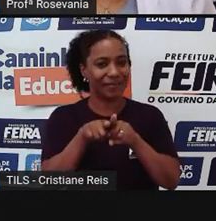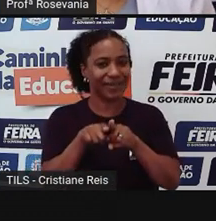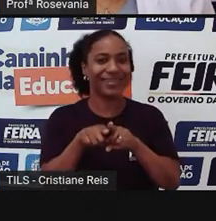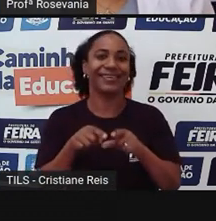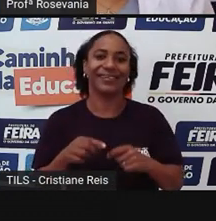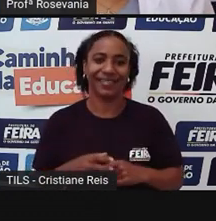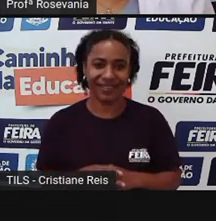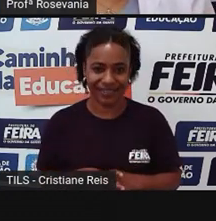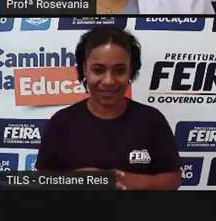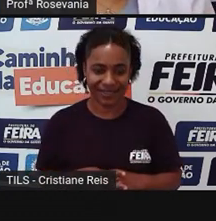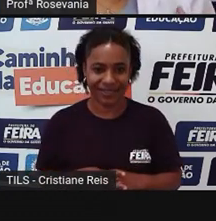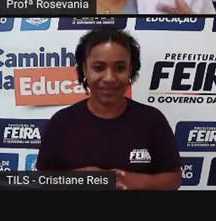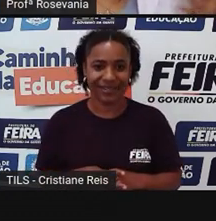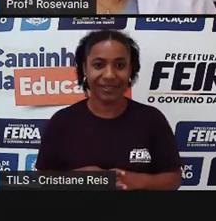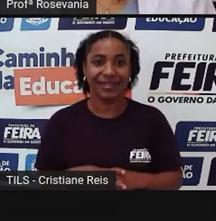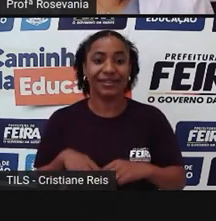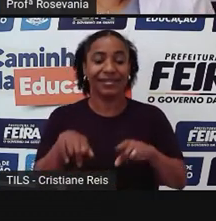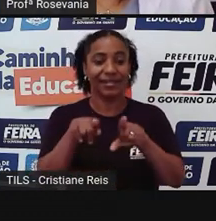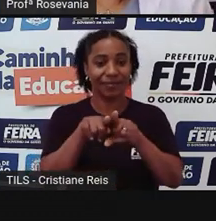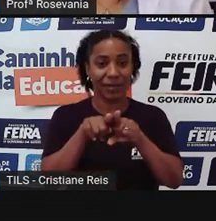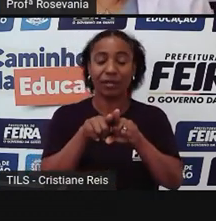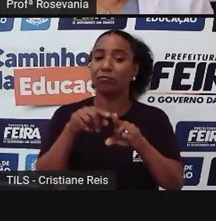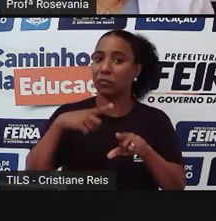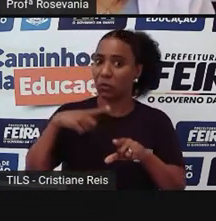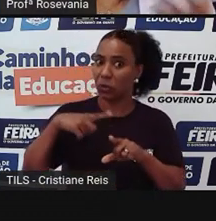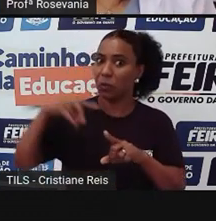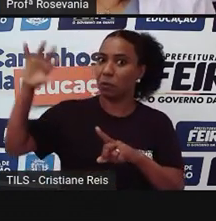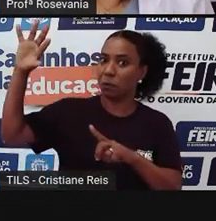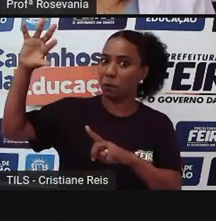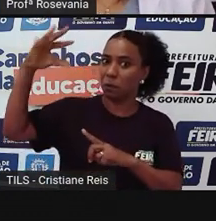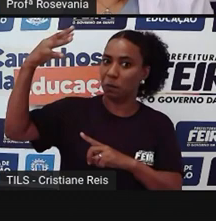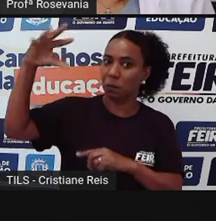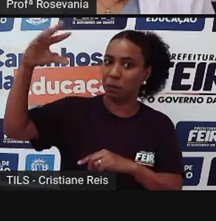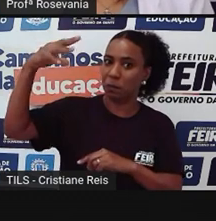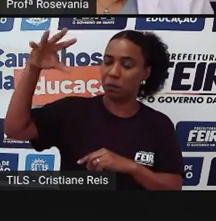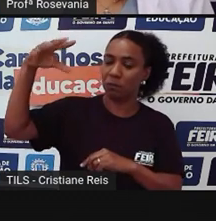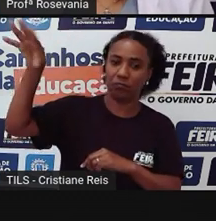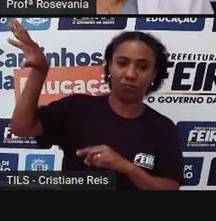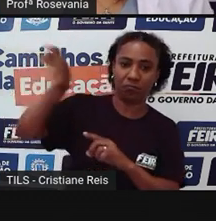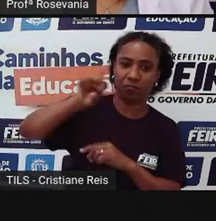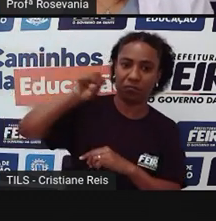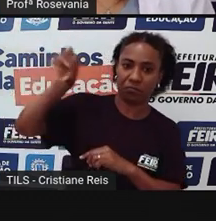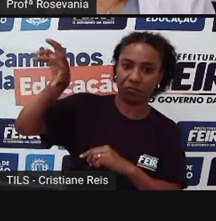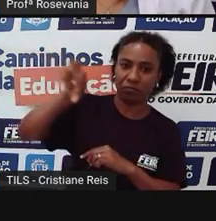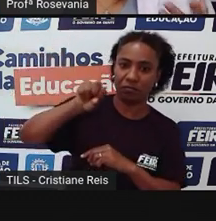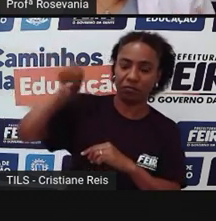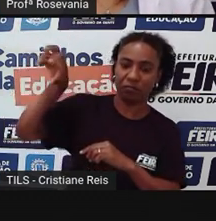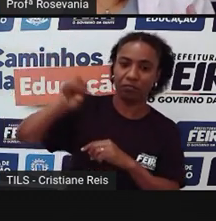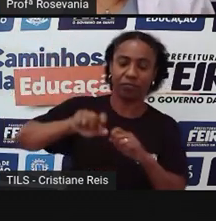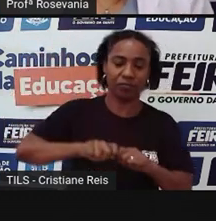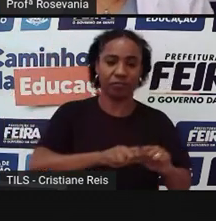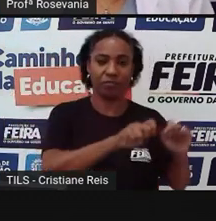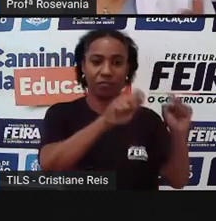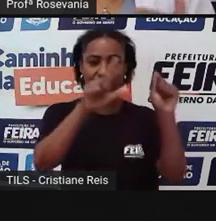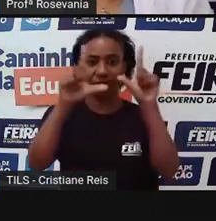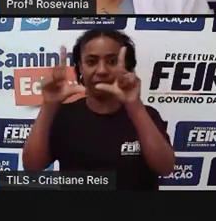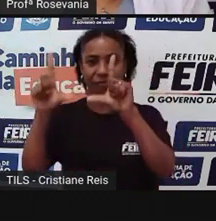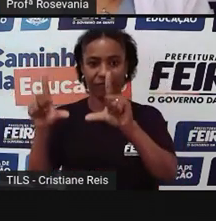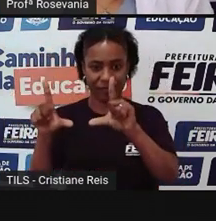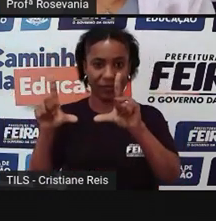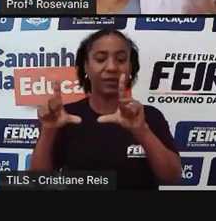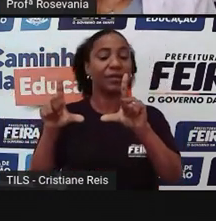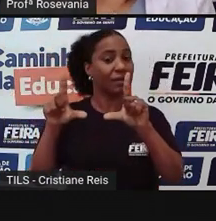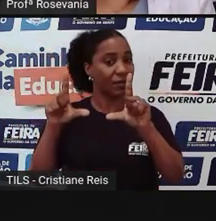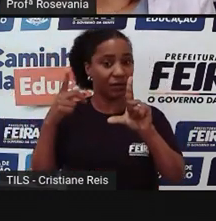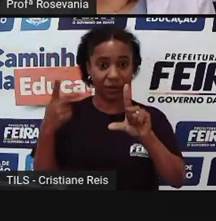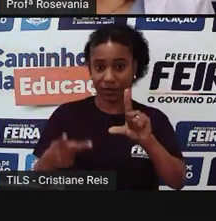tem, né, um sinal digital que leva essas imagens aí de diversas emissoras, não só daqui